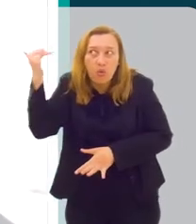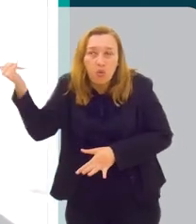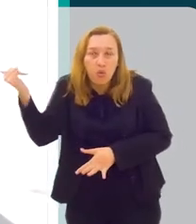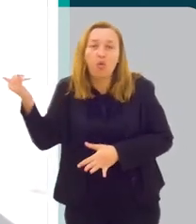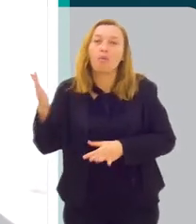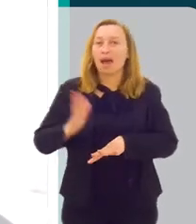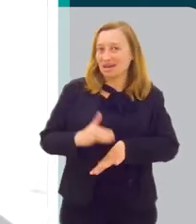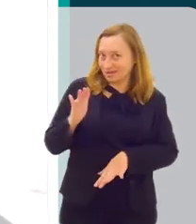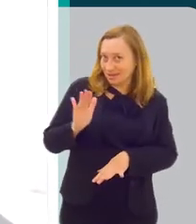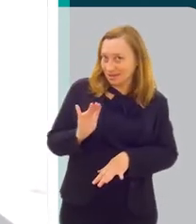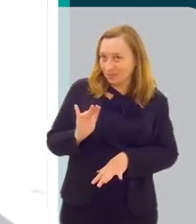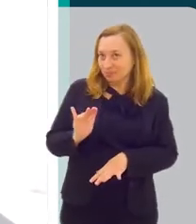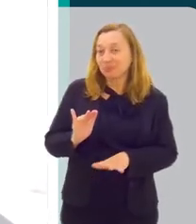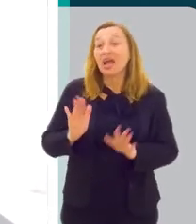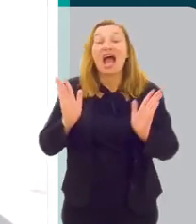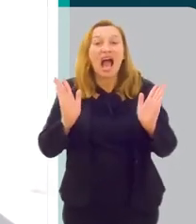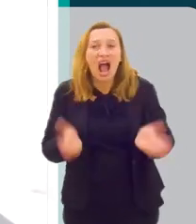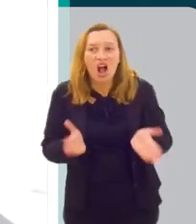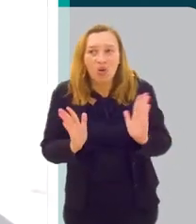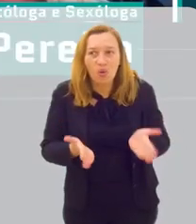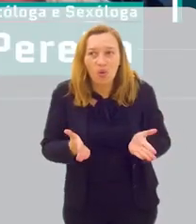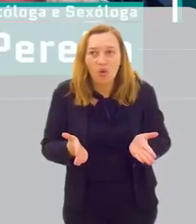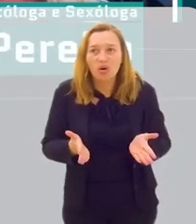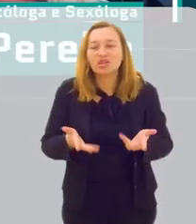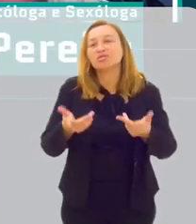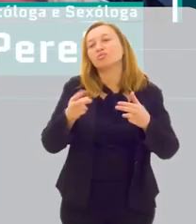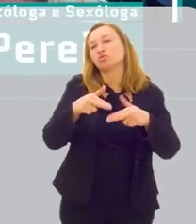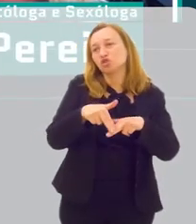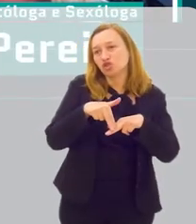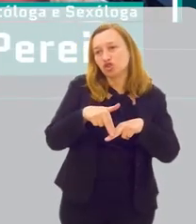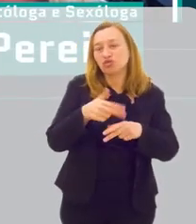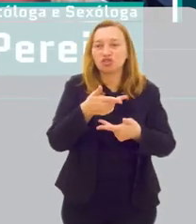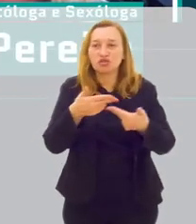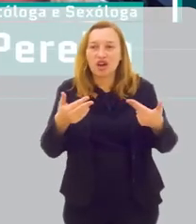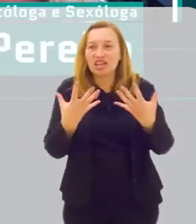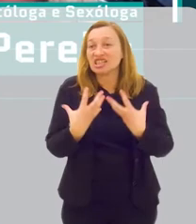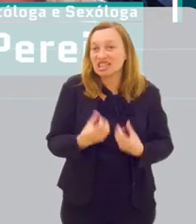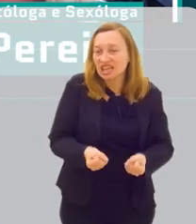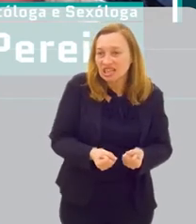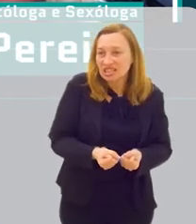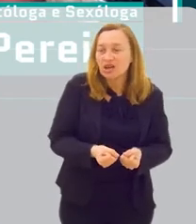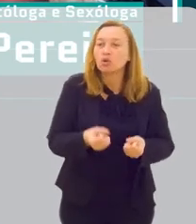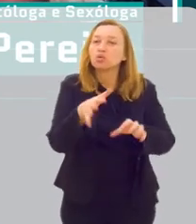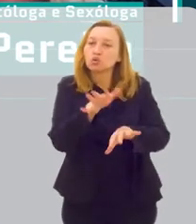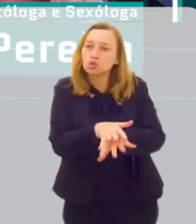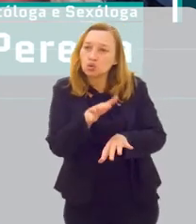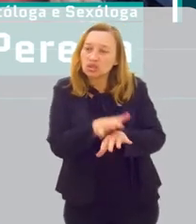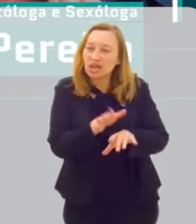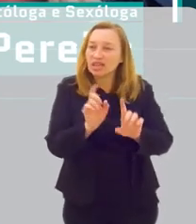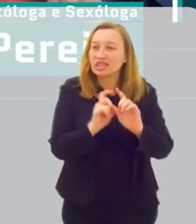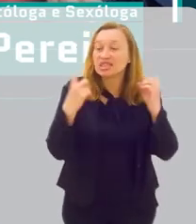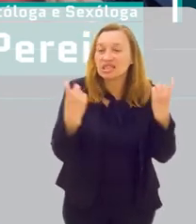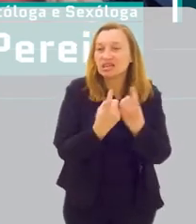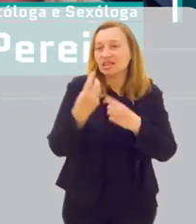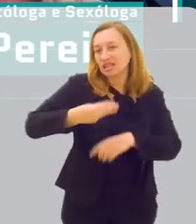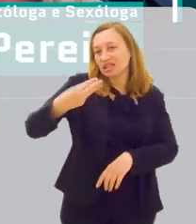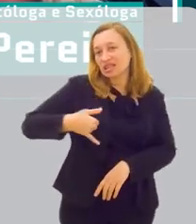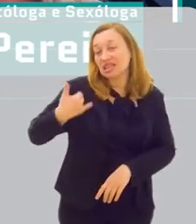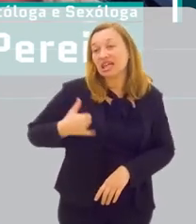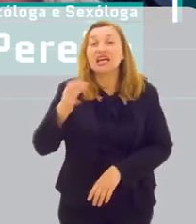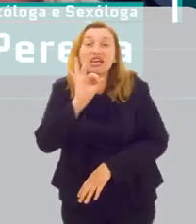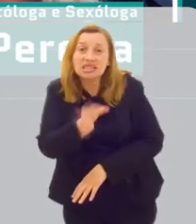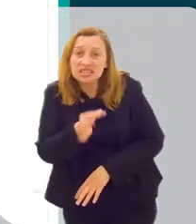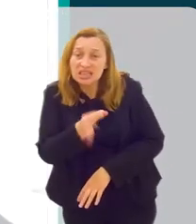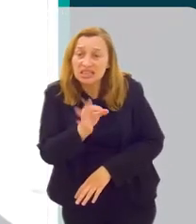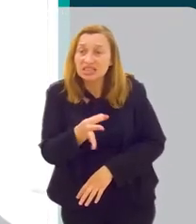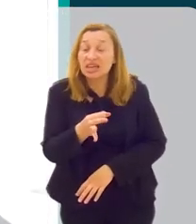agora se popularizou mais. Agora, por esses fatores, uma aceitação da sexualidade na terceira